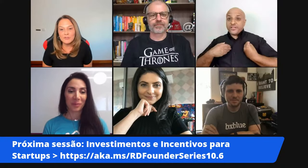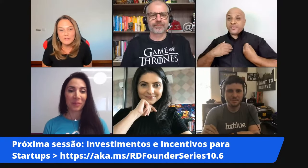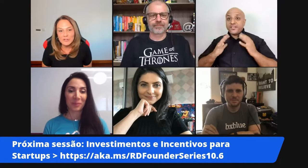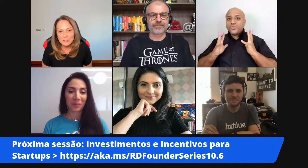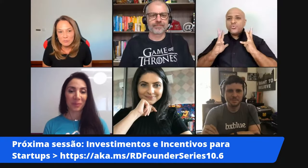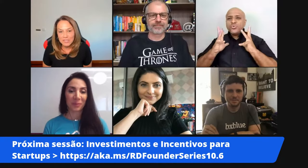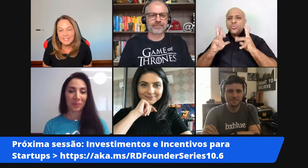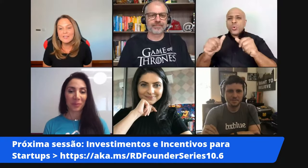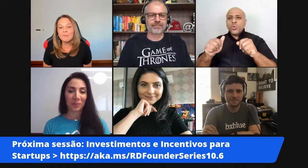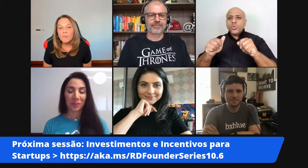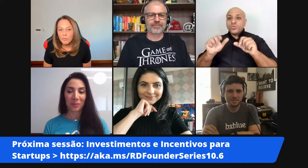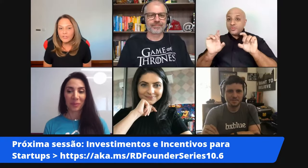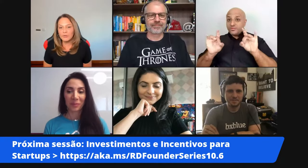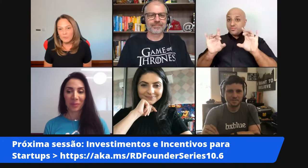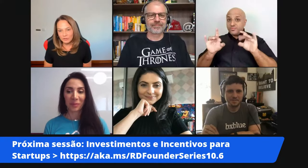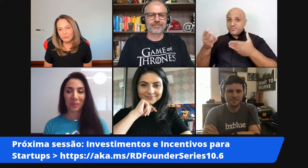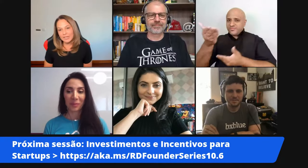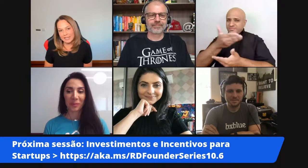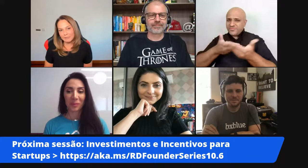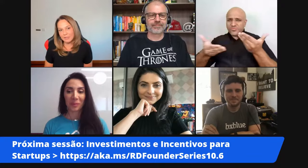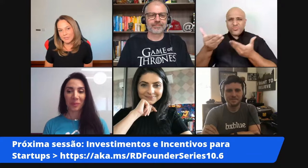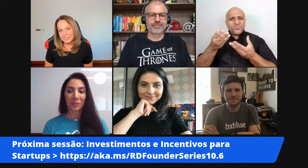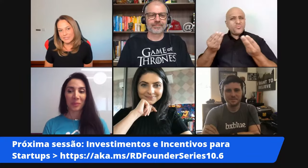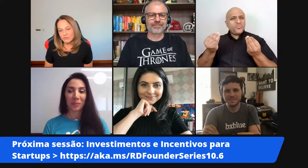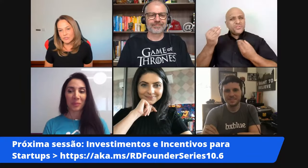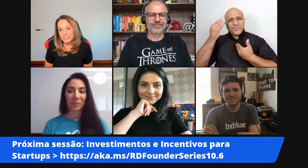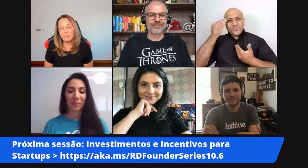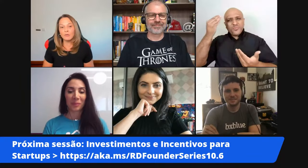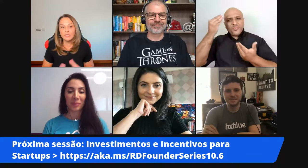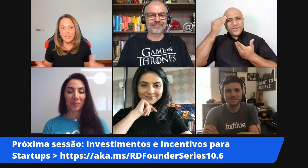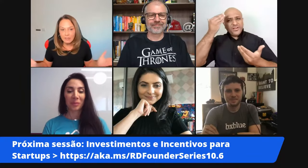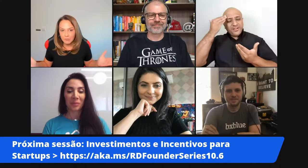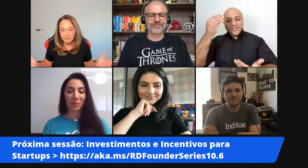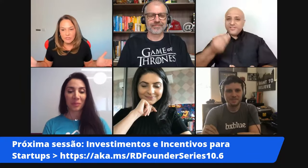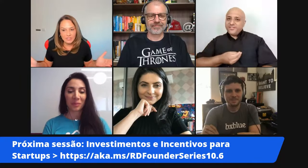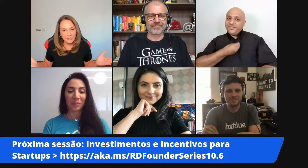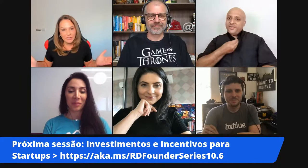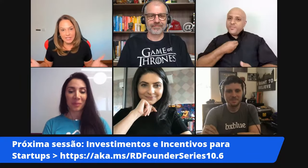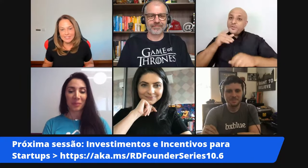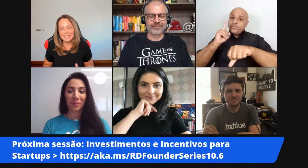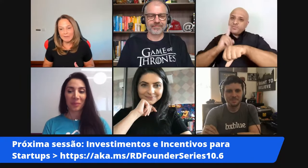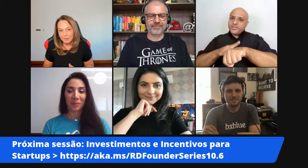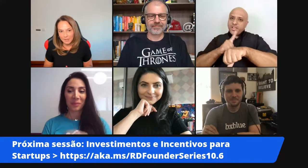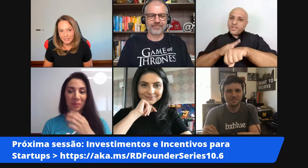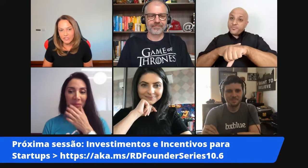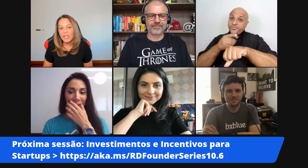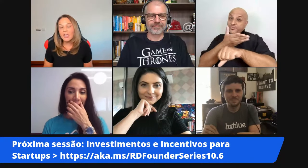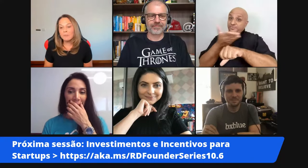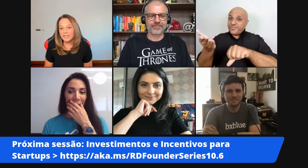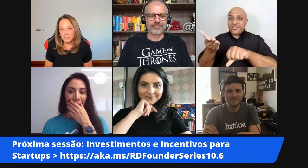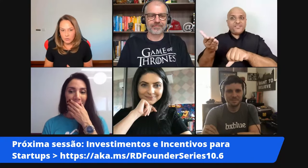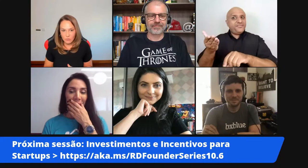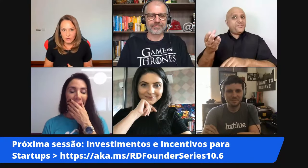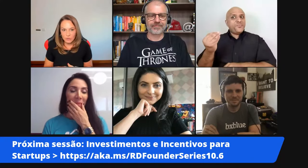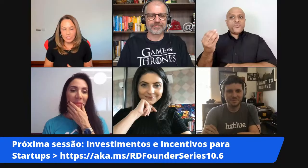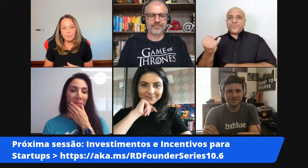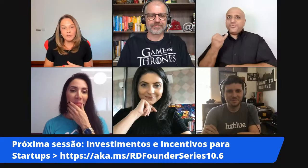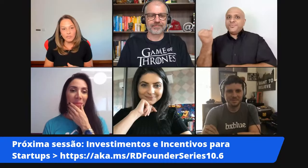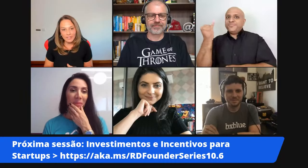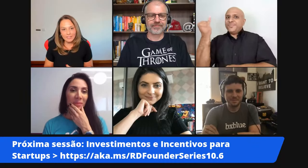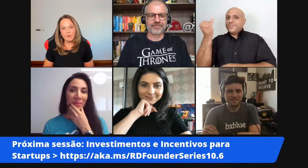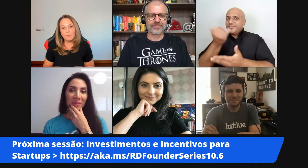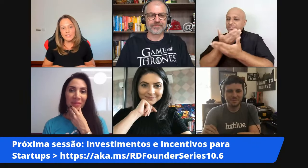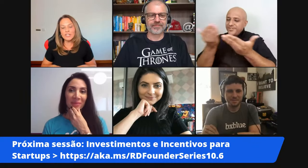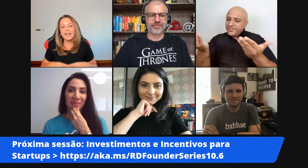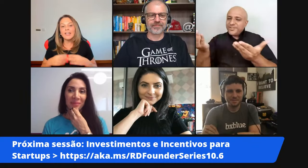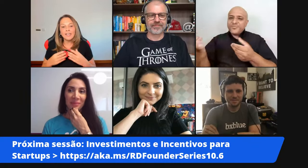especialmente dos nossos speakers muito, muito obrigada pela presença de vocês pelo tempo de vocês que eu sei que é extremamente precioso e